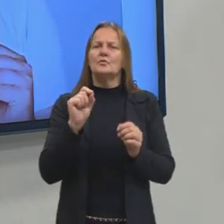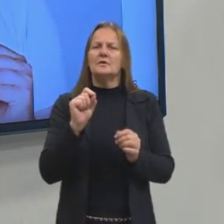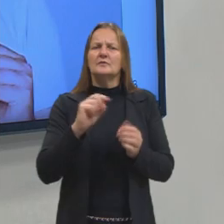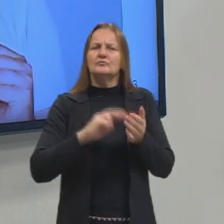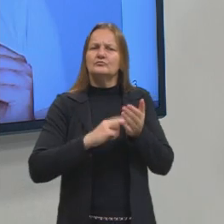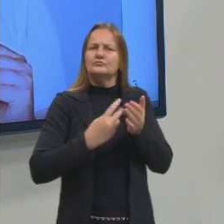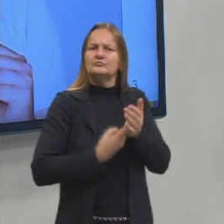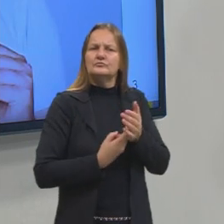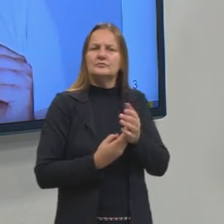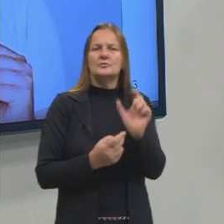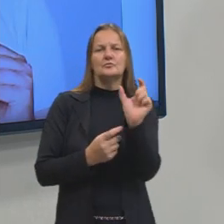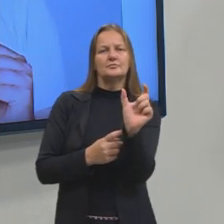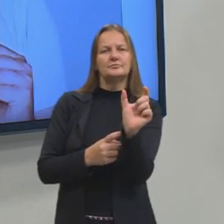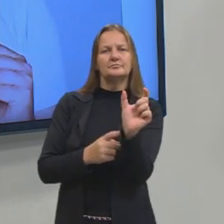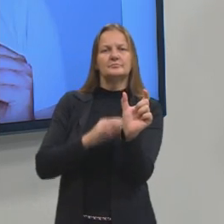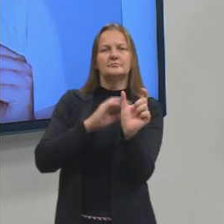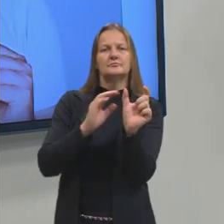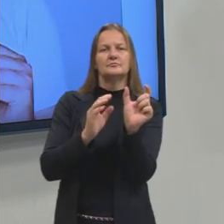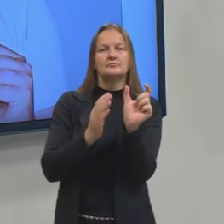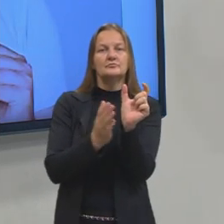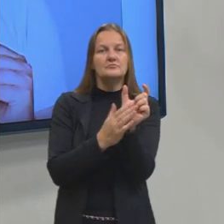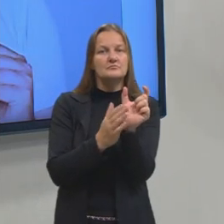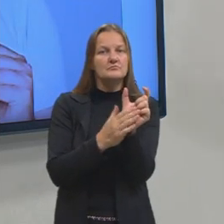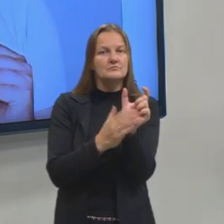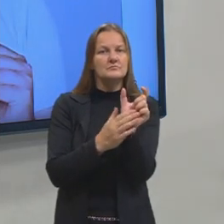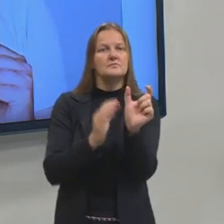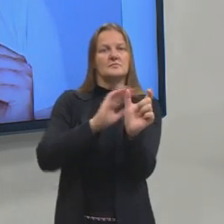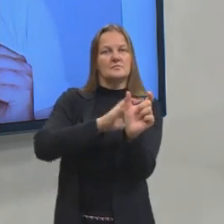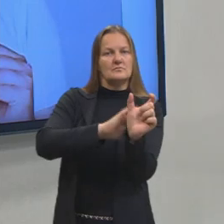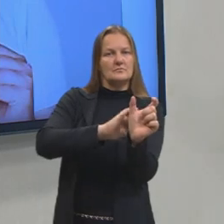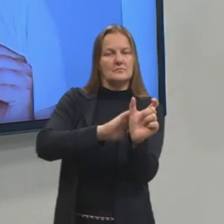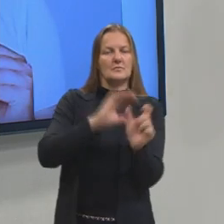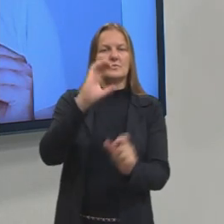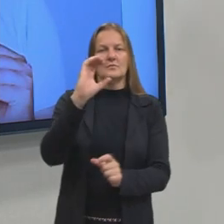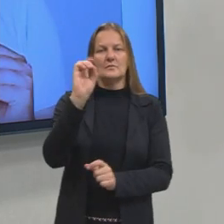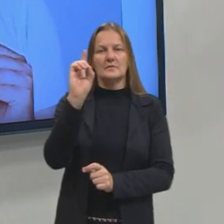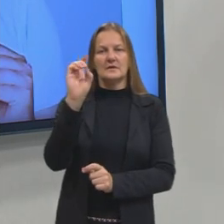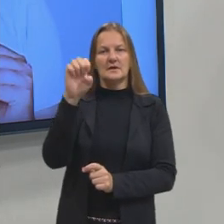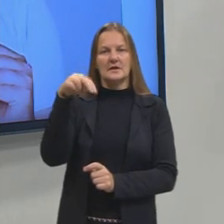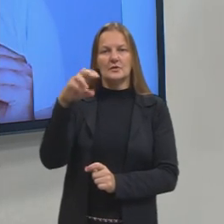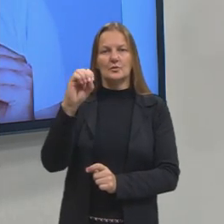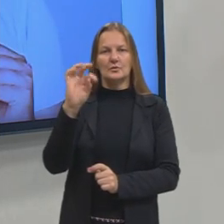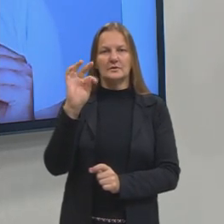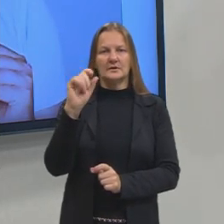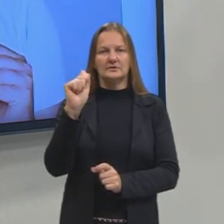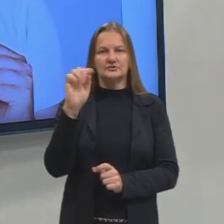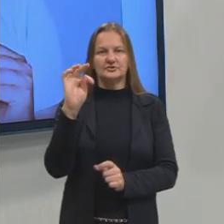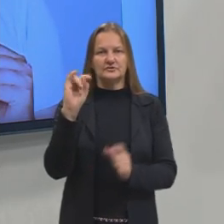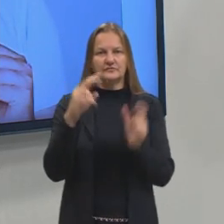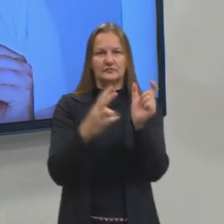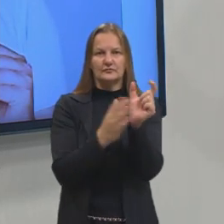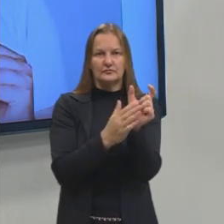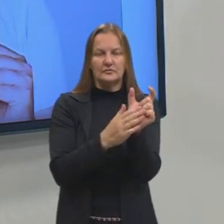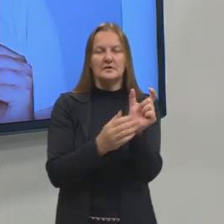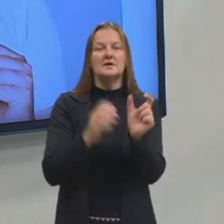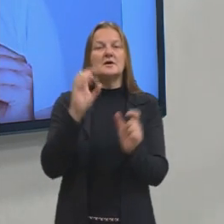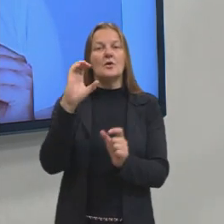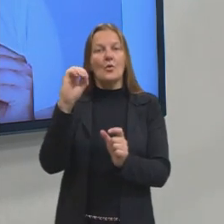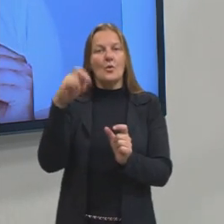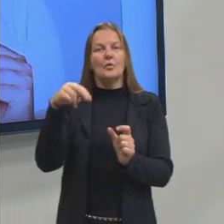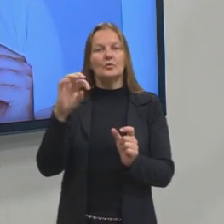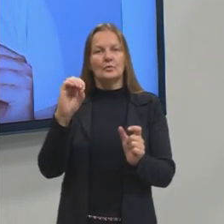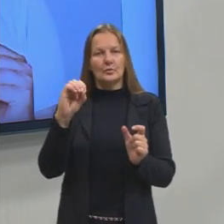denotativo e sentido conotativo. E eu disse que mais adiante a gente teria uma aula